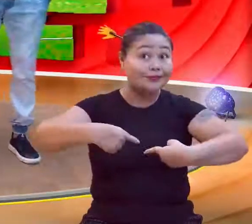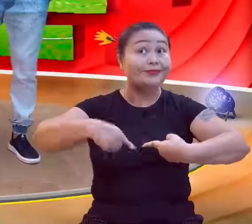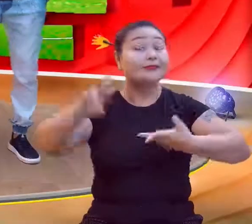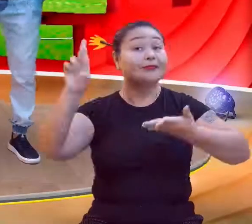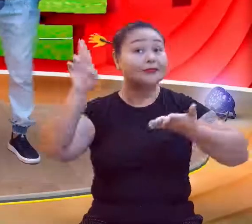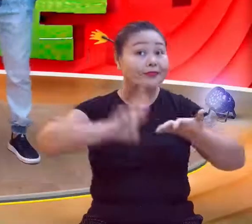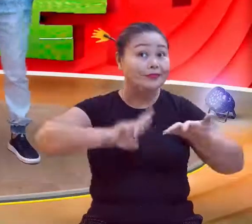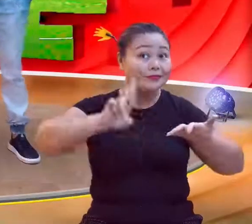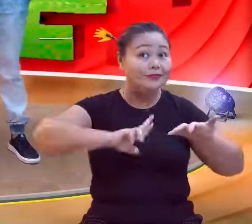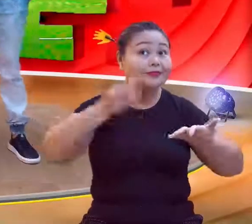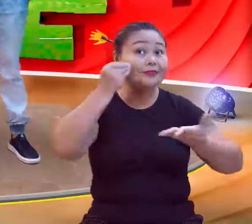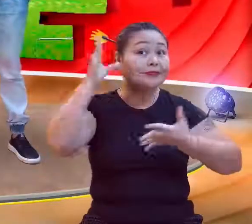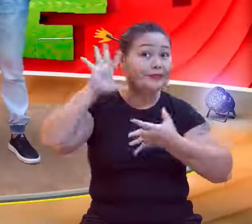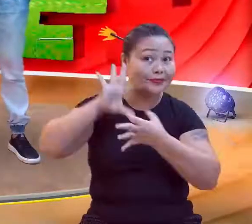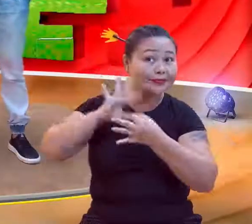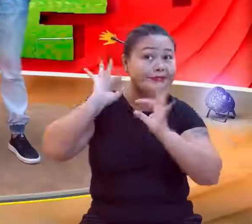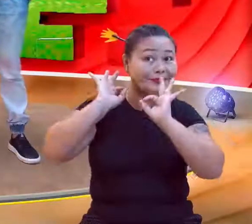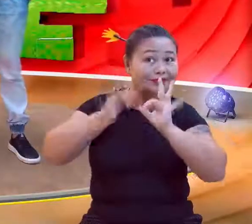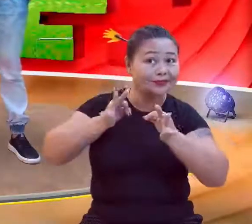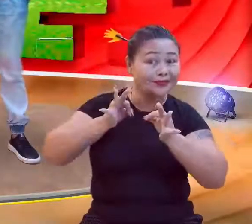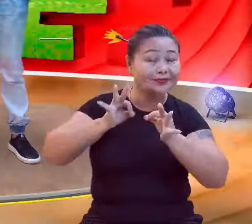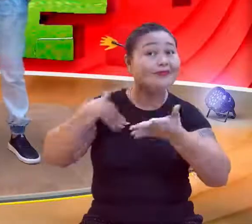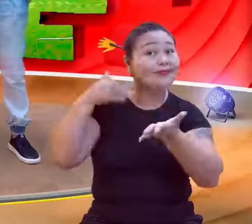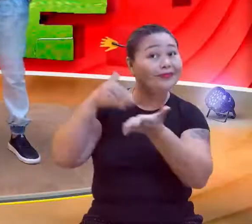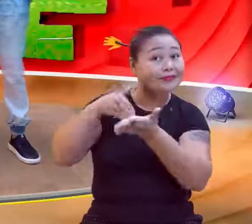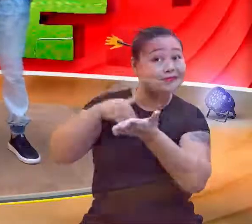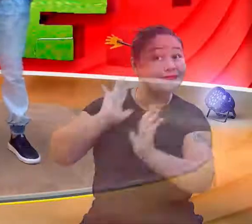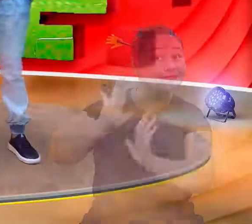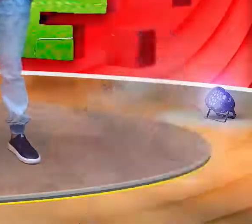o nosso teste de raciocínio, tá certo? Então, até lá! Tchau.